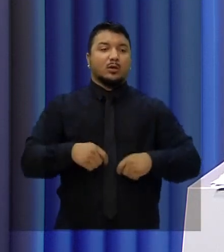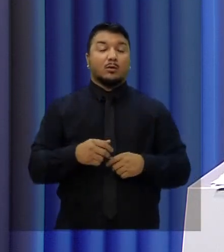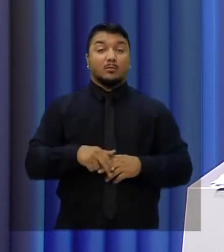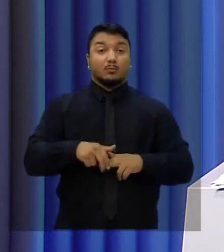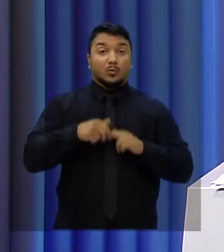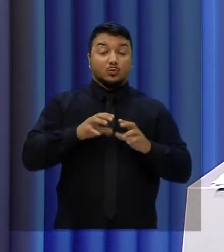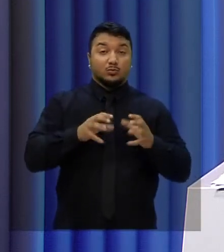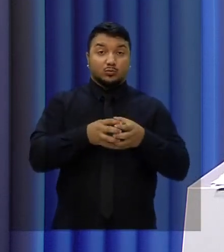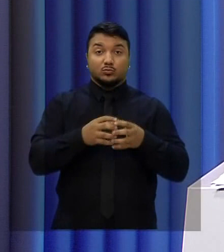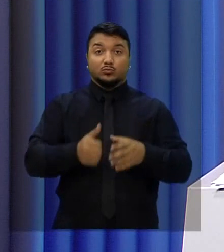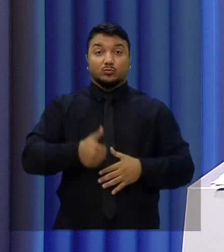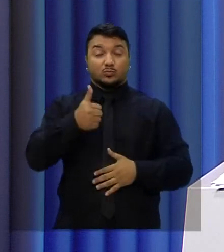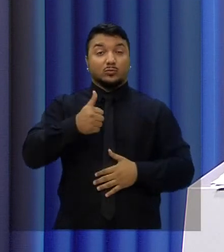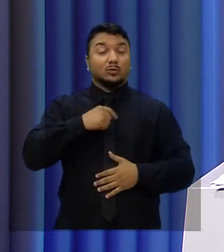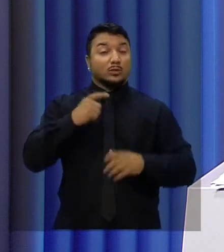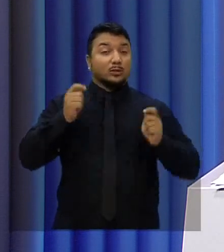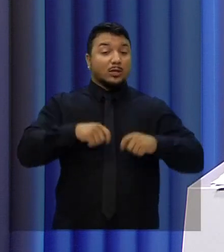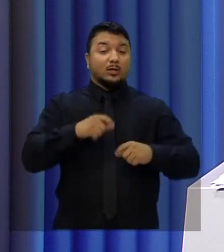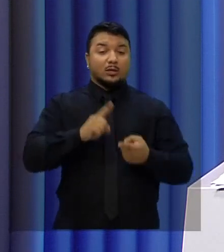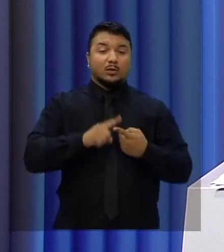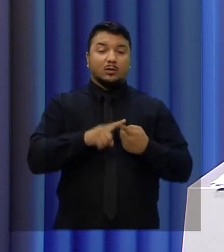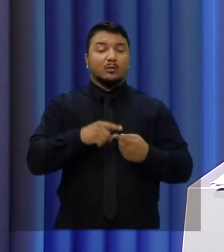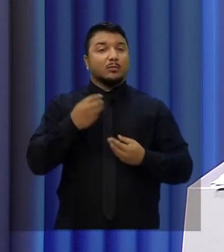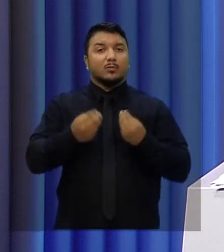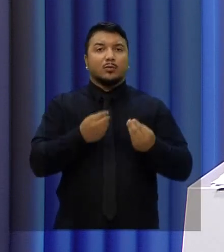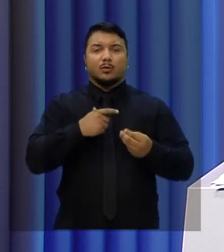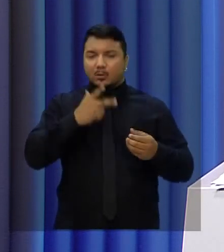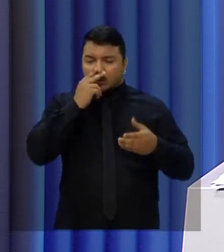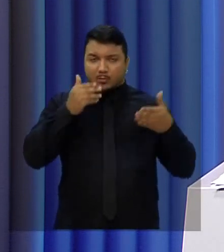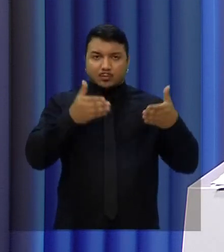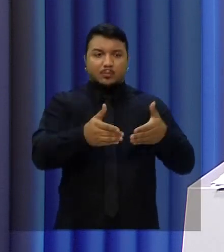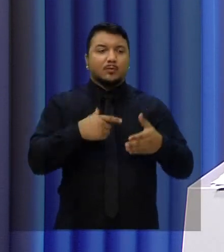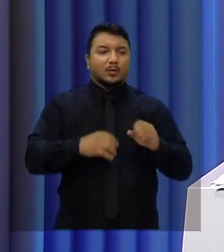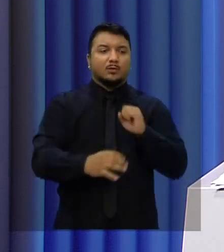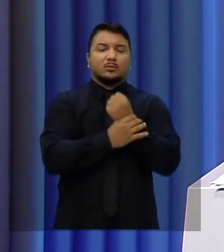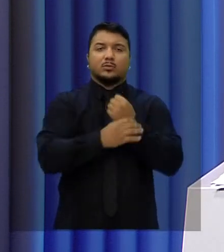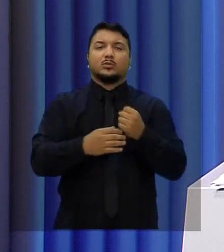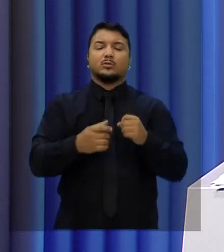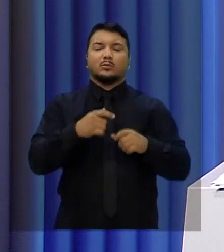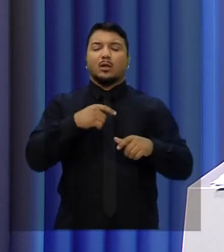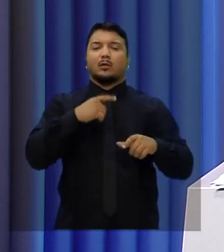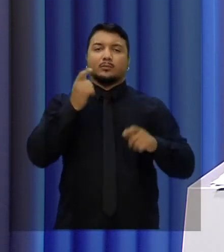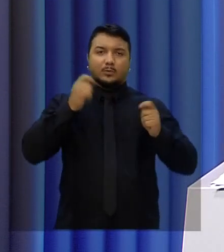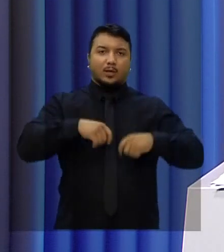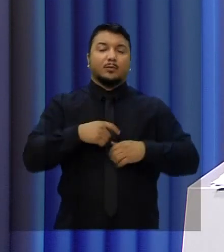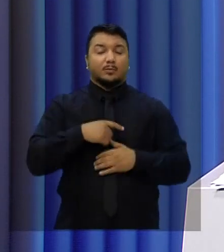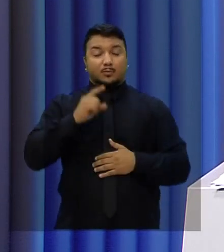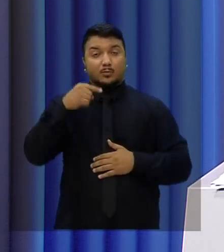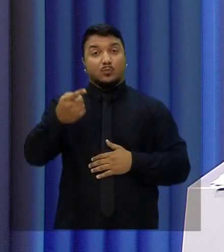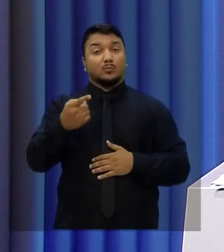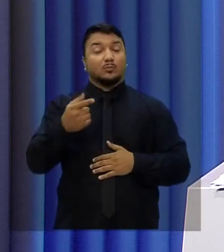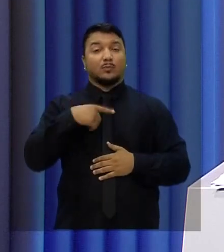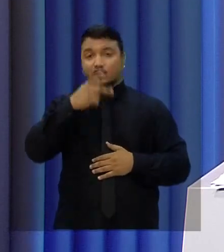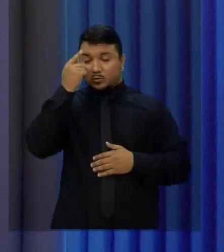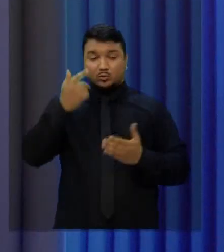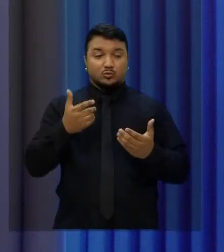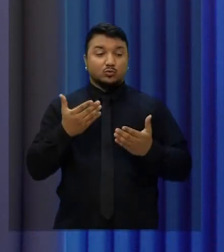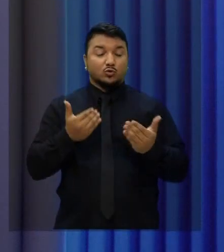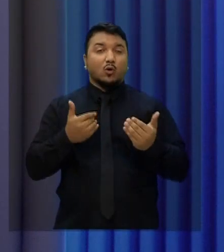inteligência, ostensividade, investimento sério e firme em segurança. Do outro, oportunidade para os nossos jovens cearenses.